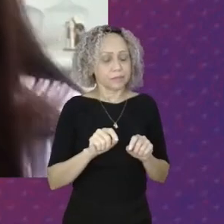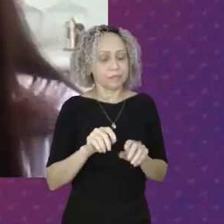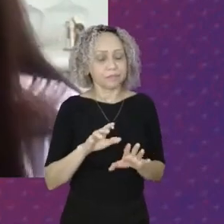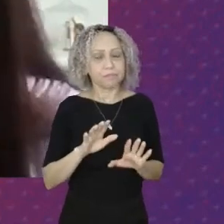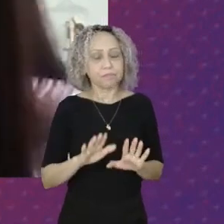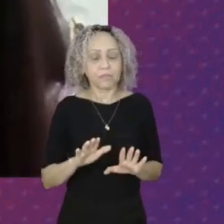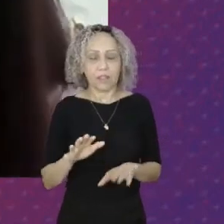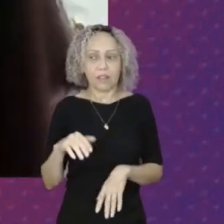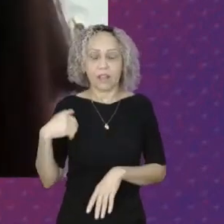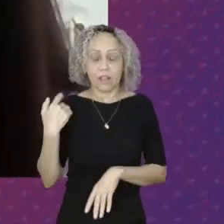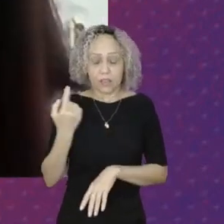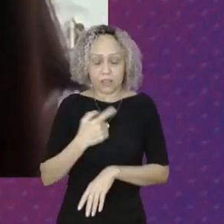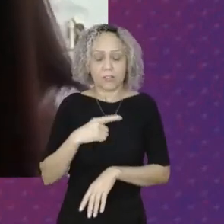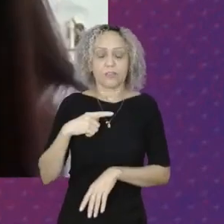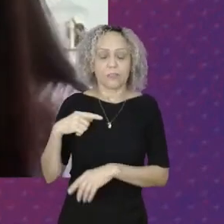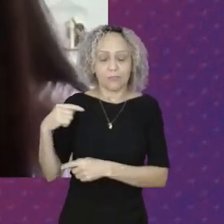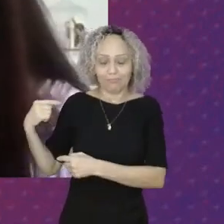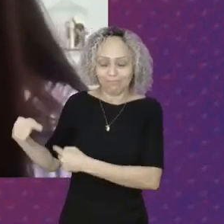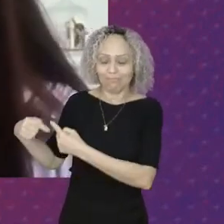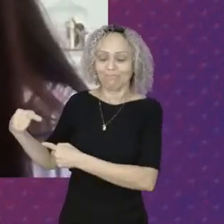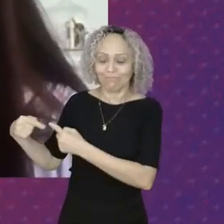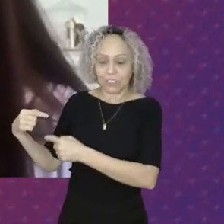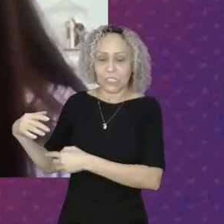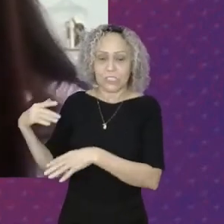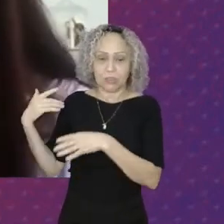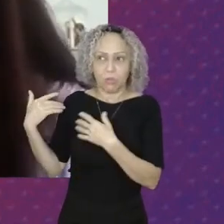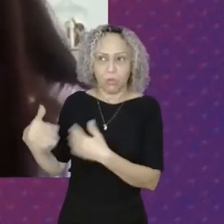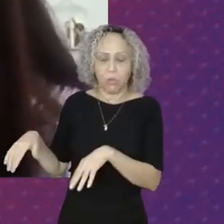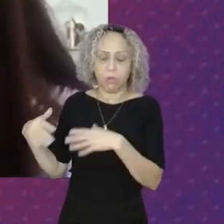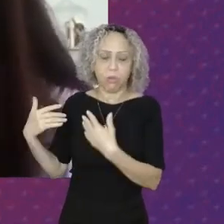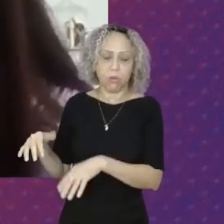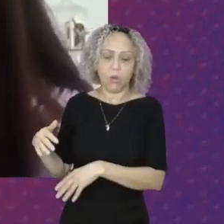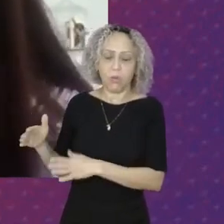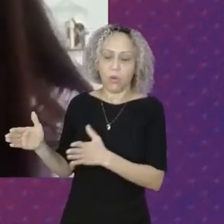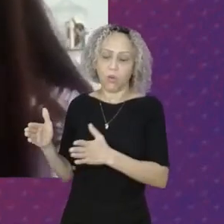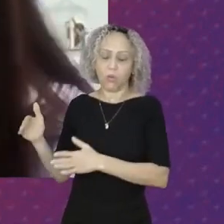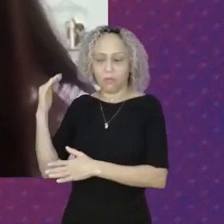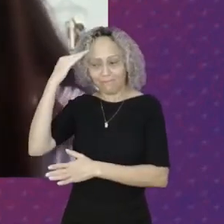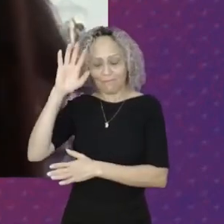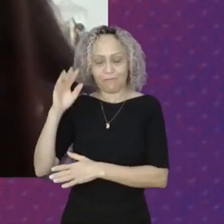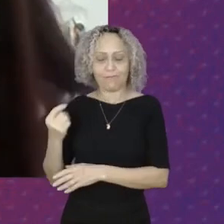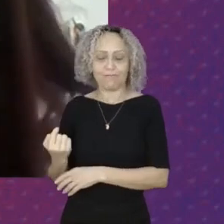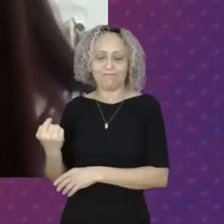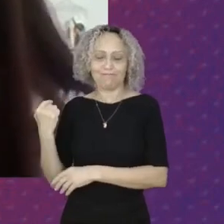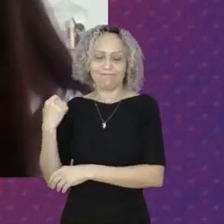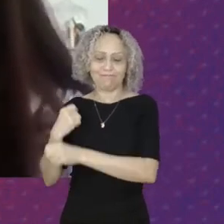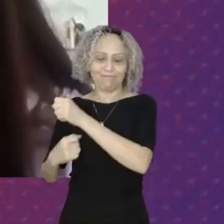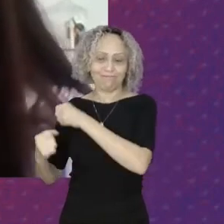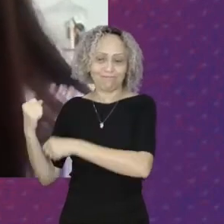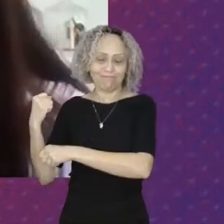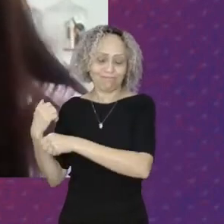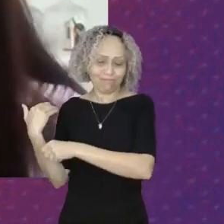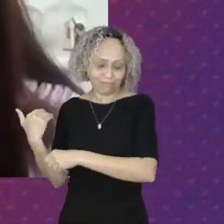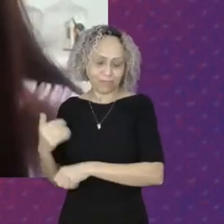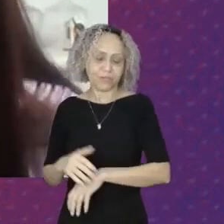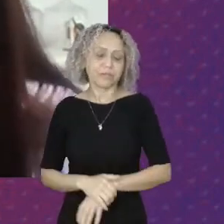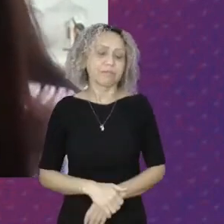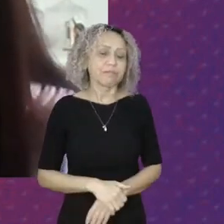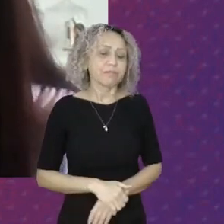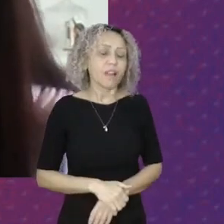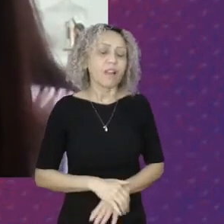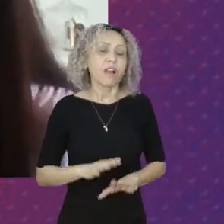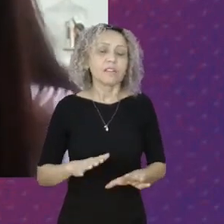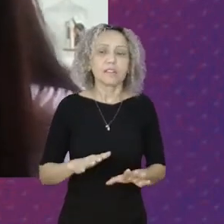Com agendamento De perícias Médicas Que é uma O requerimento Do assílio Doença É um dos